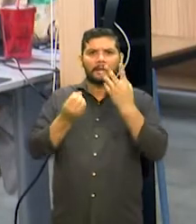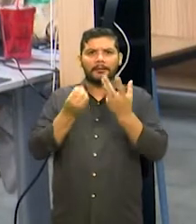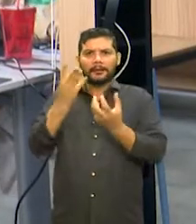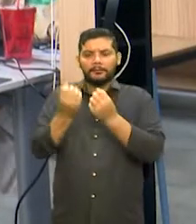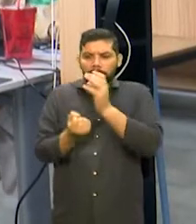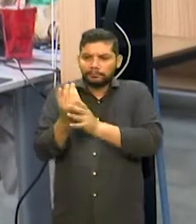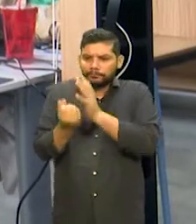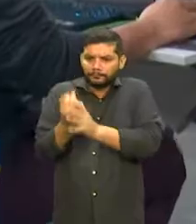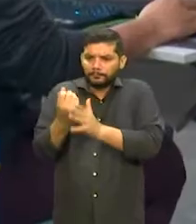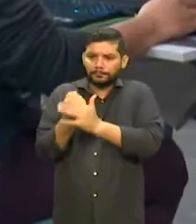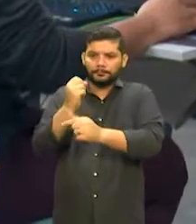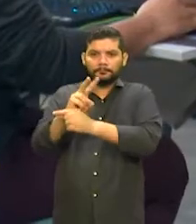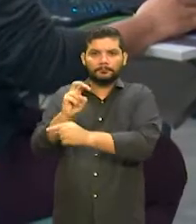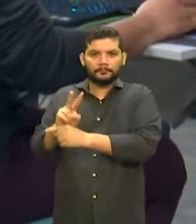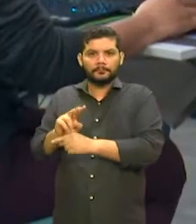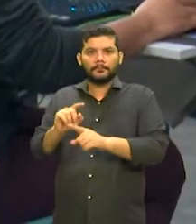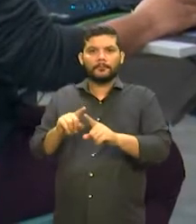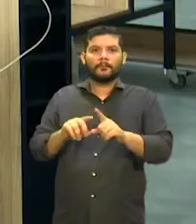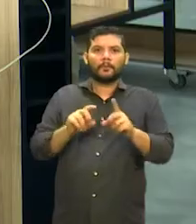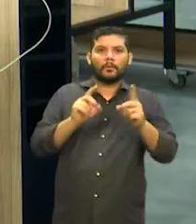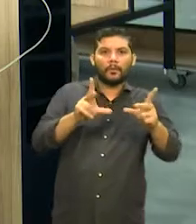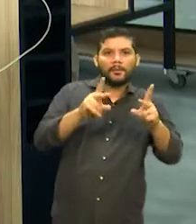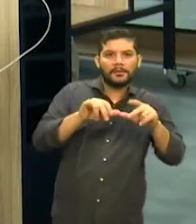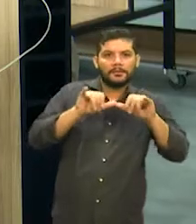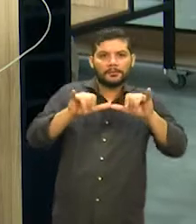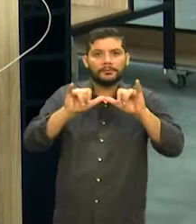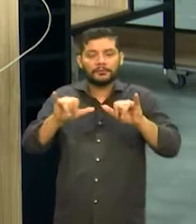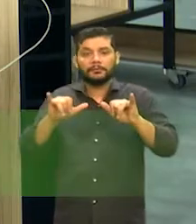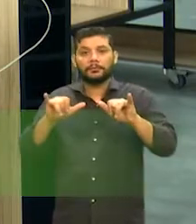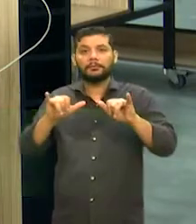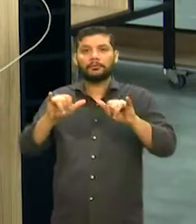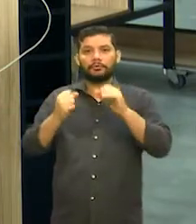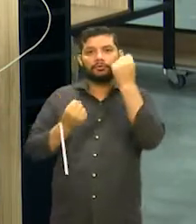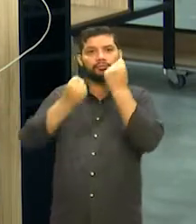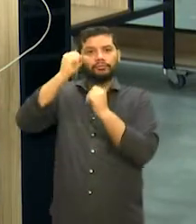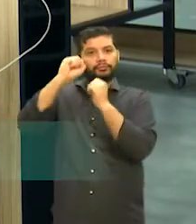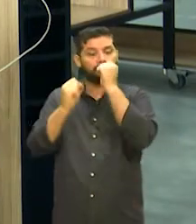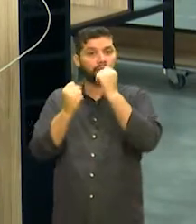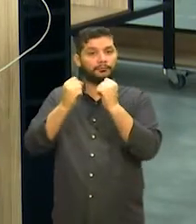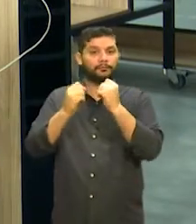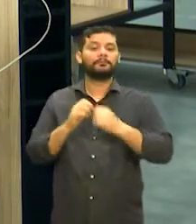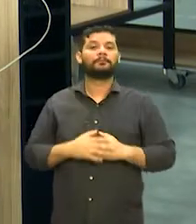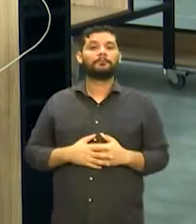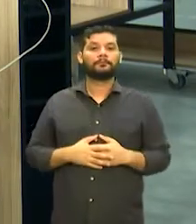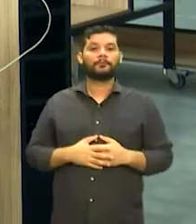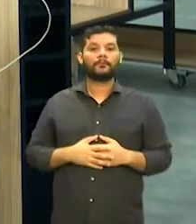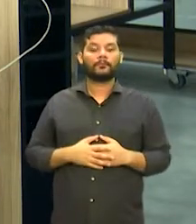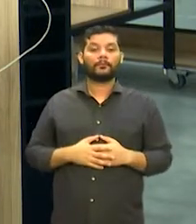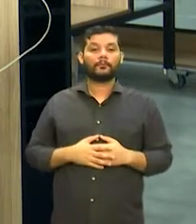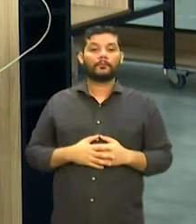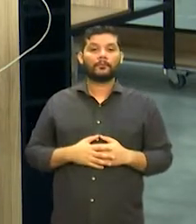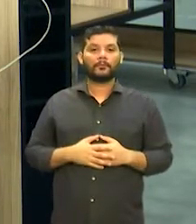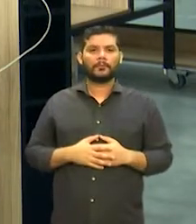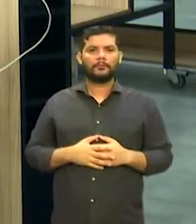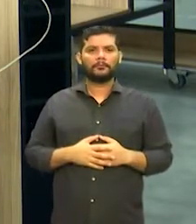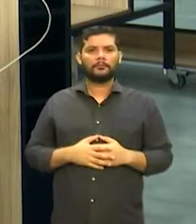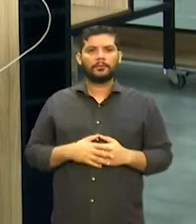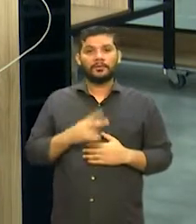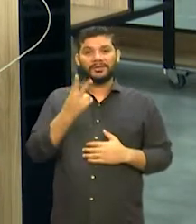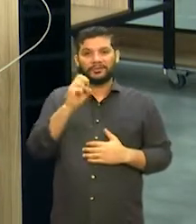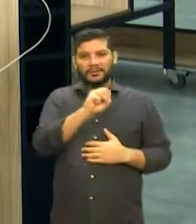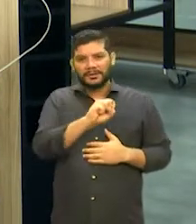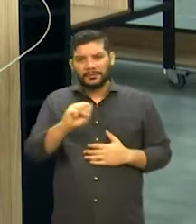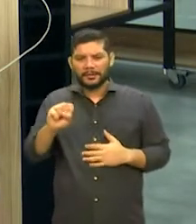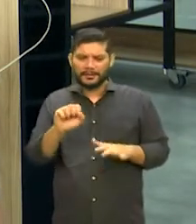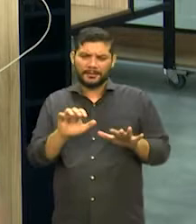comércio e indústria, respectivamente. Geralmente, o segundo semestre é um período bem melhor para abrir